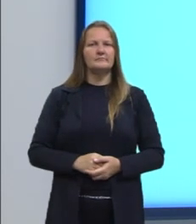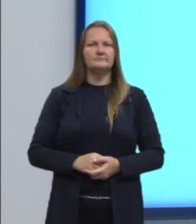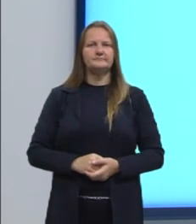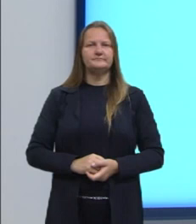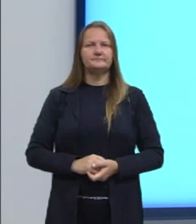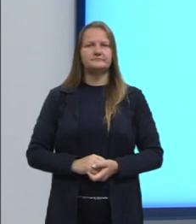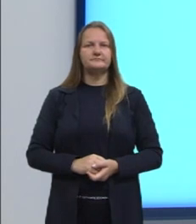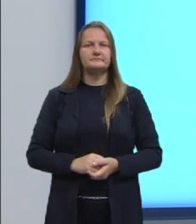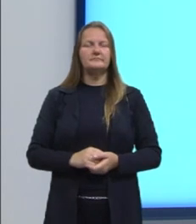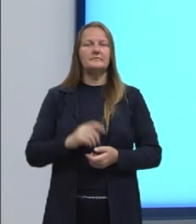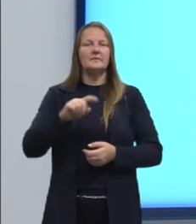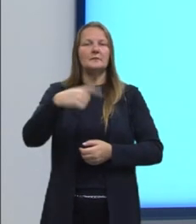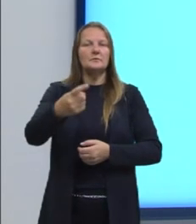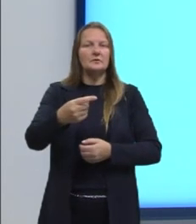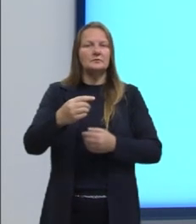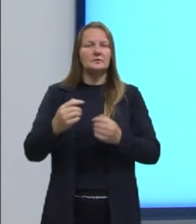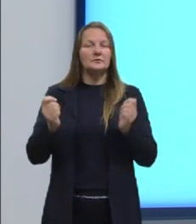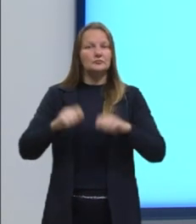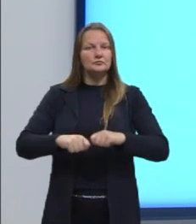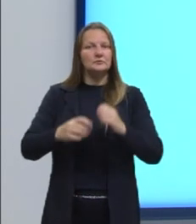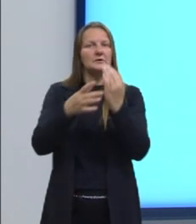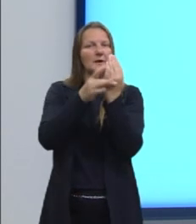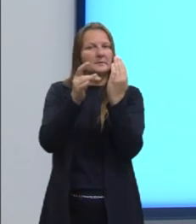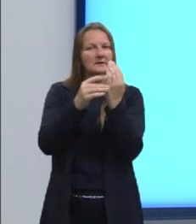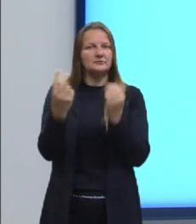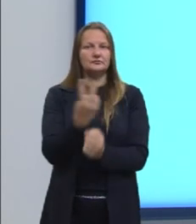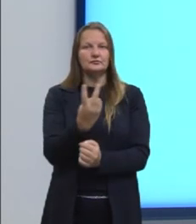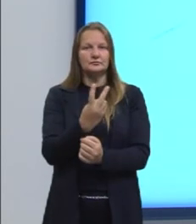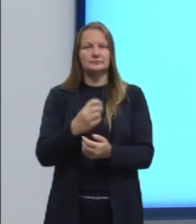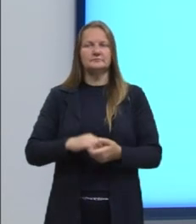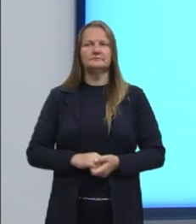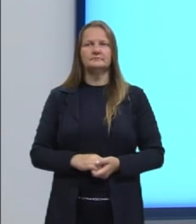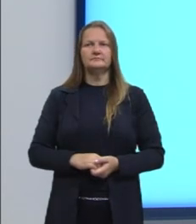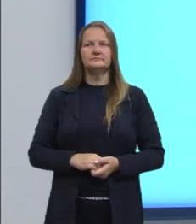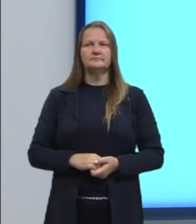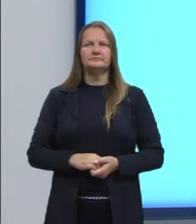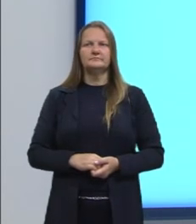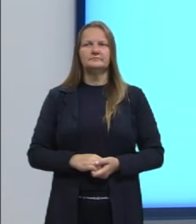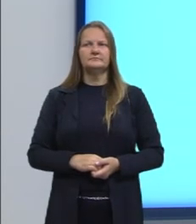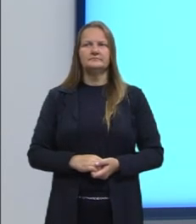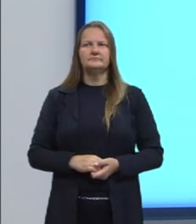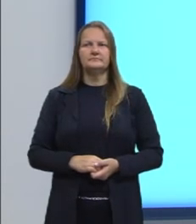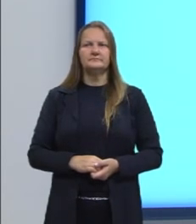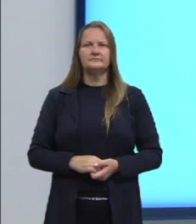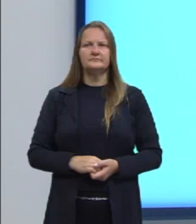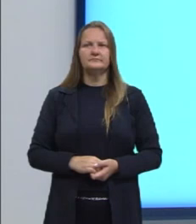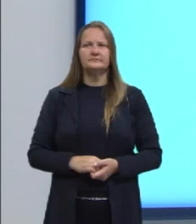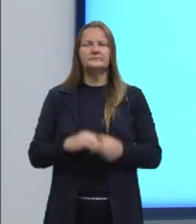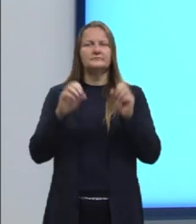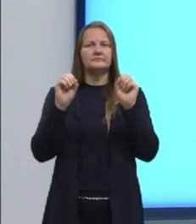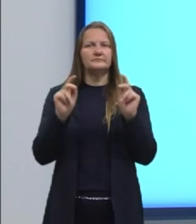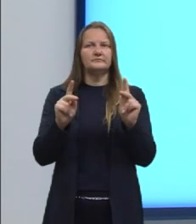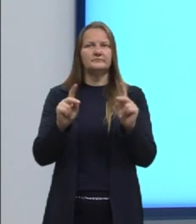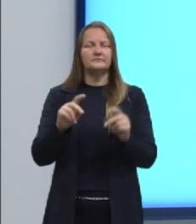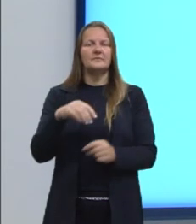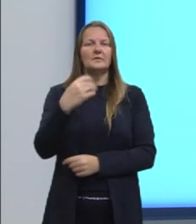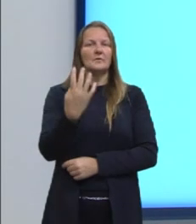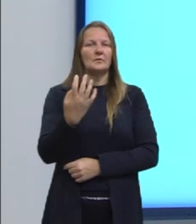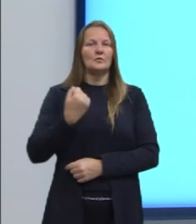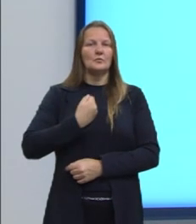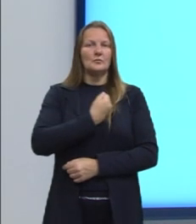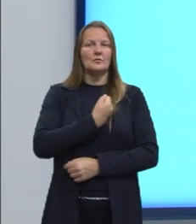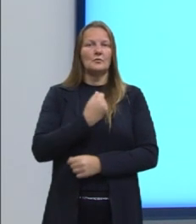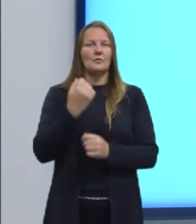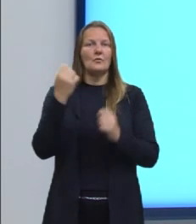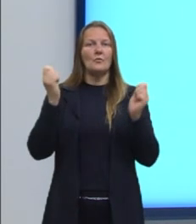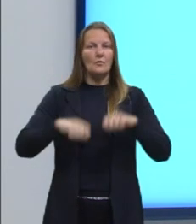competência, às próximas habilidades. Então, a competência 3 está ok, agora a gente vai para